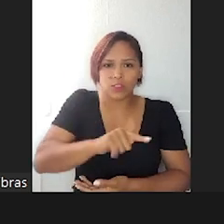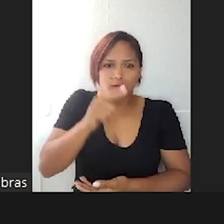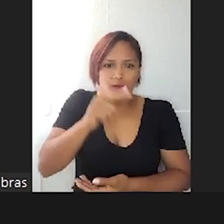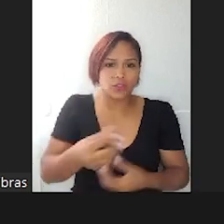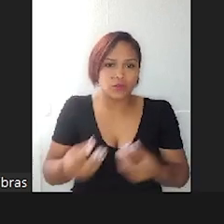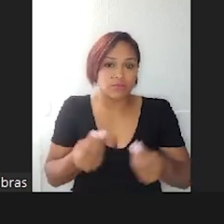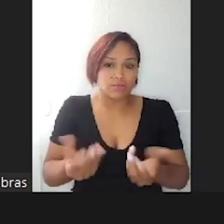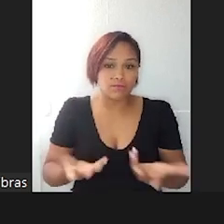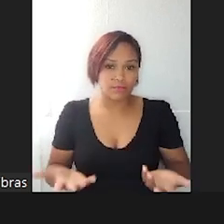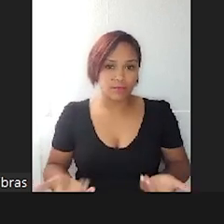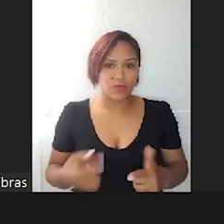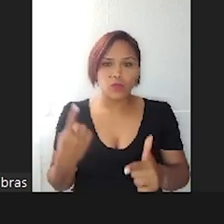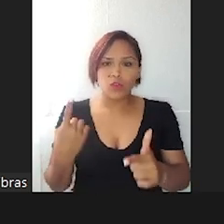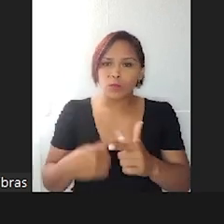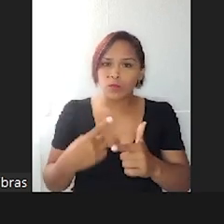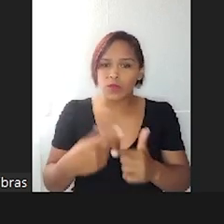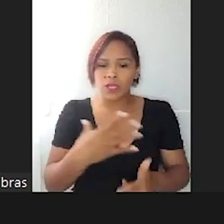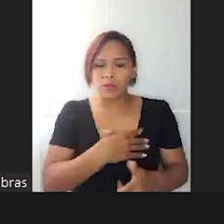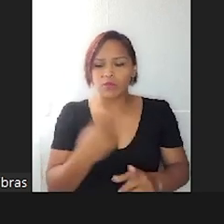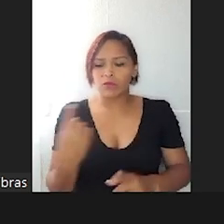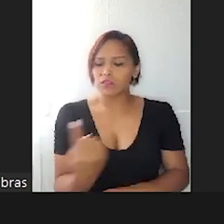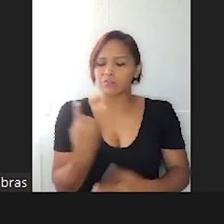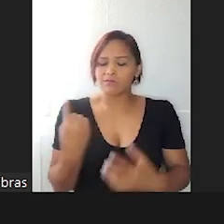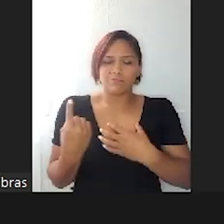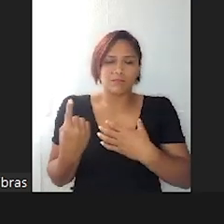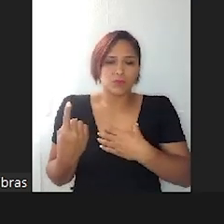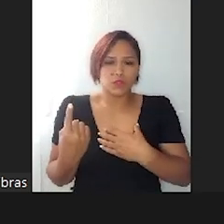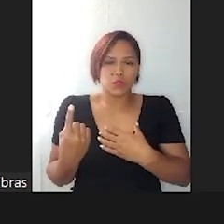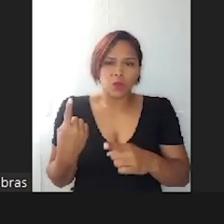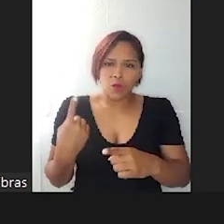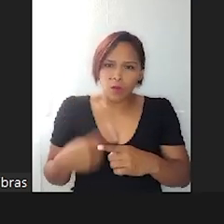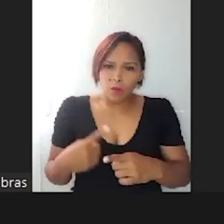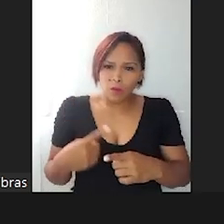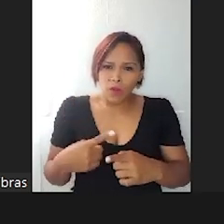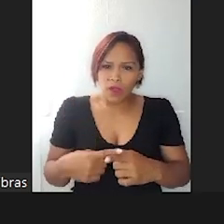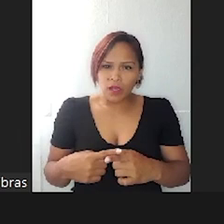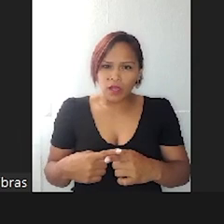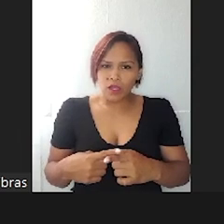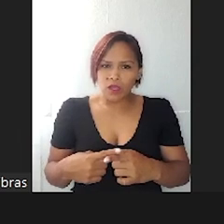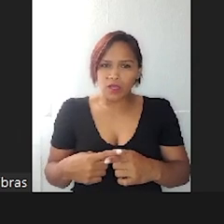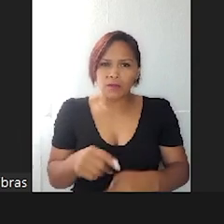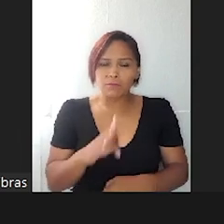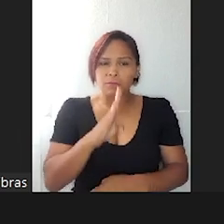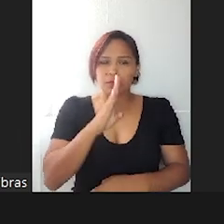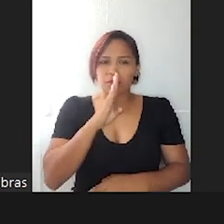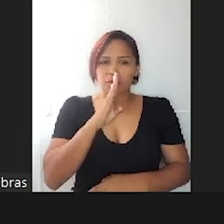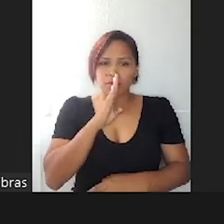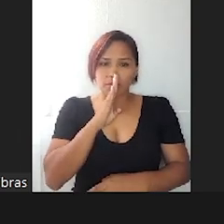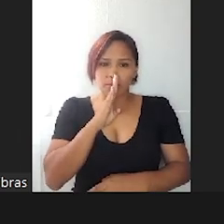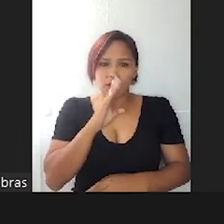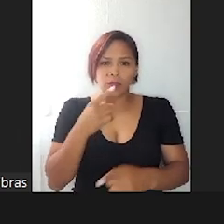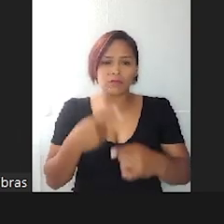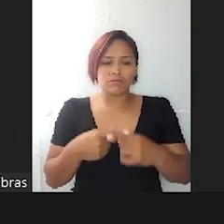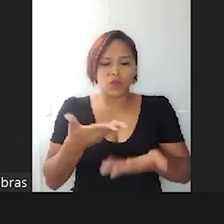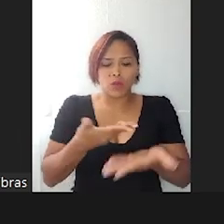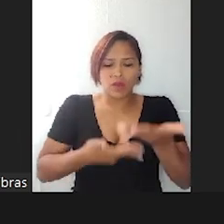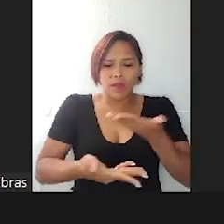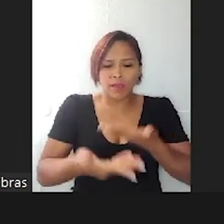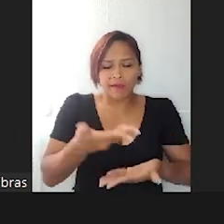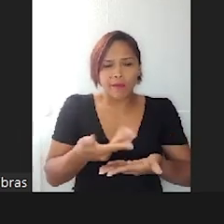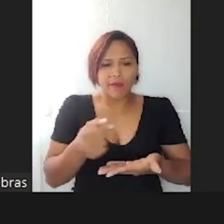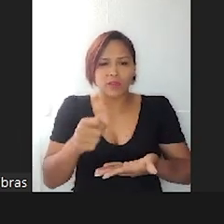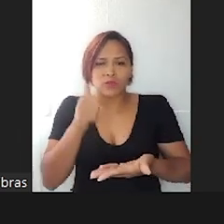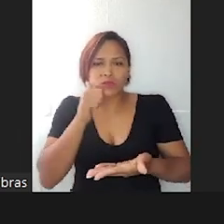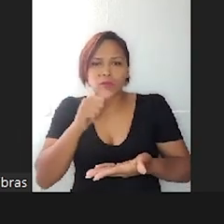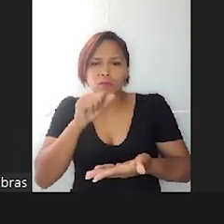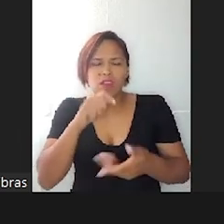Por que que meu filho tá isolado? Por que que ele tá calado, não quer interagir comigo? Que necessidade é